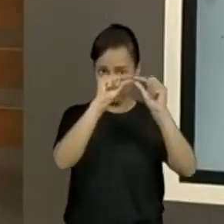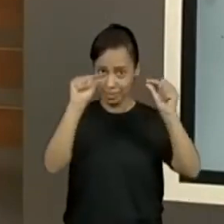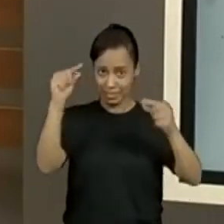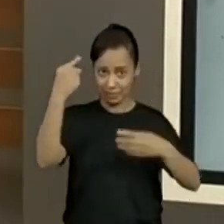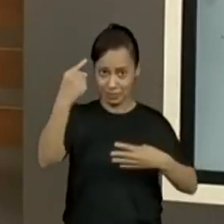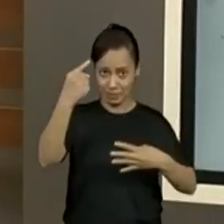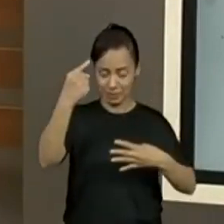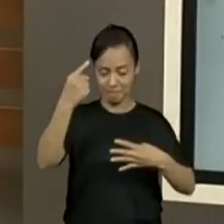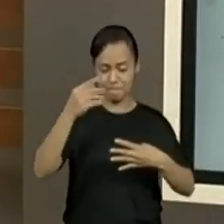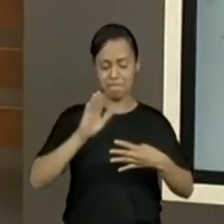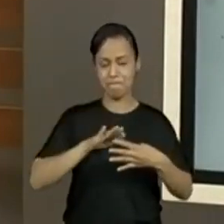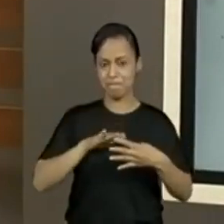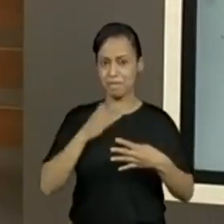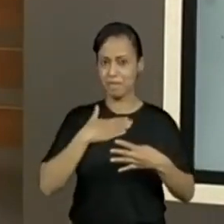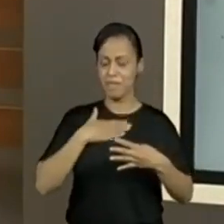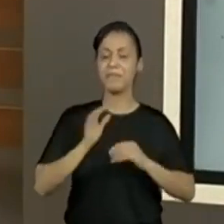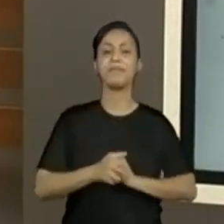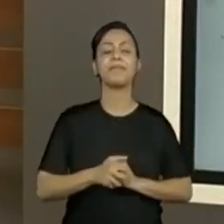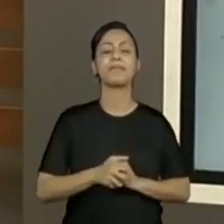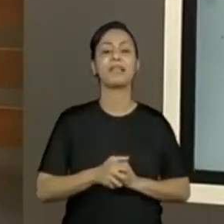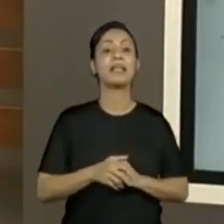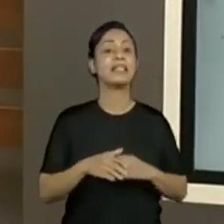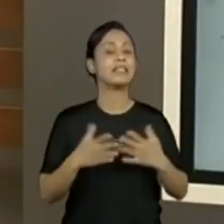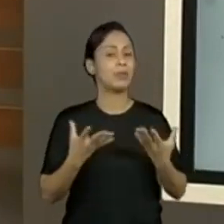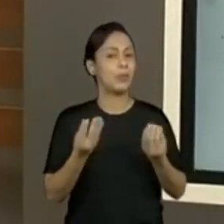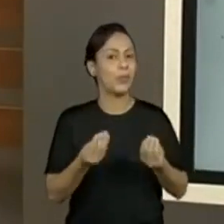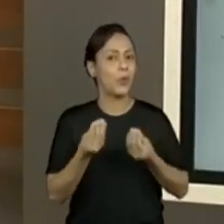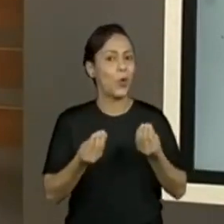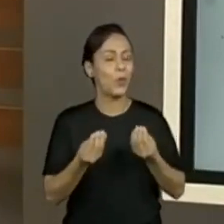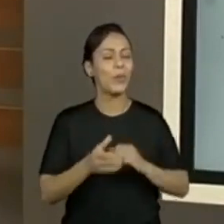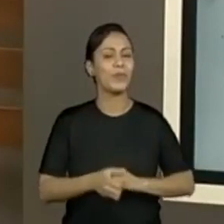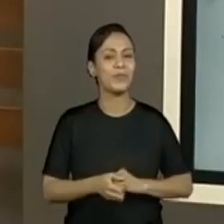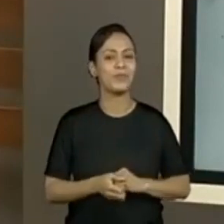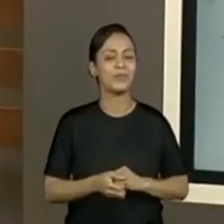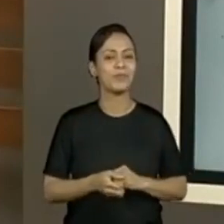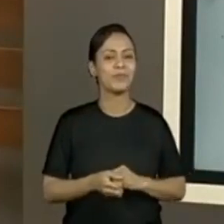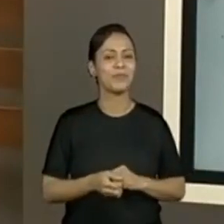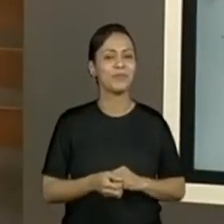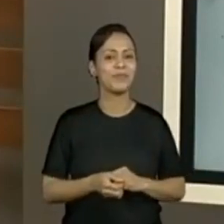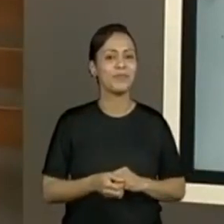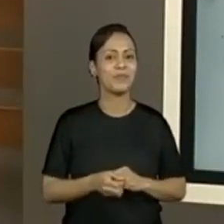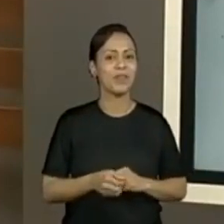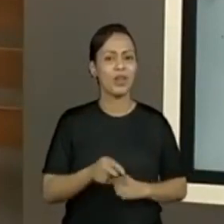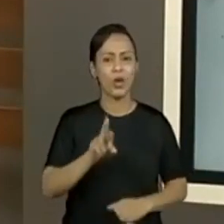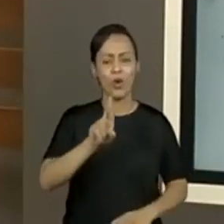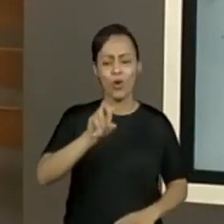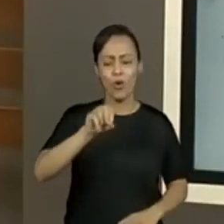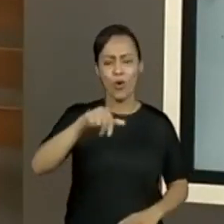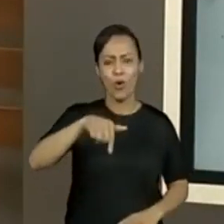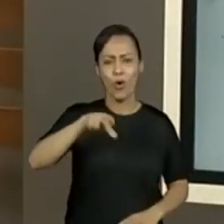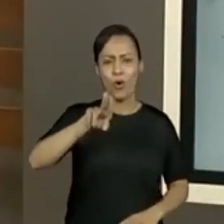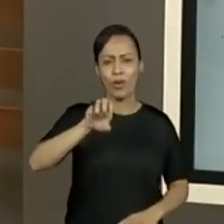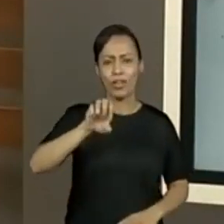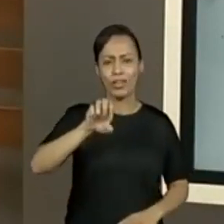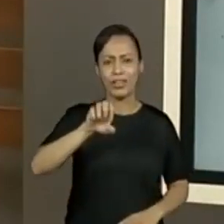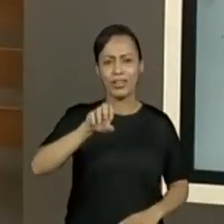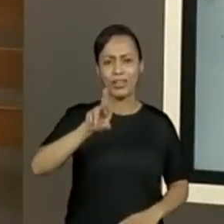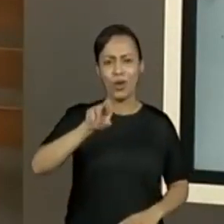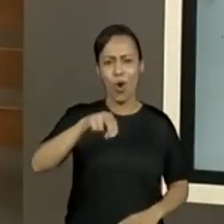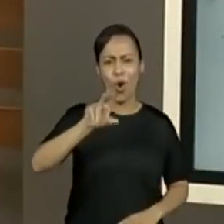Ele não é o primeiro verso. E vou dar dica, nem um segundo. E faz assim, Rock, rock, rock, rock.